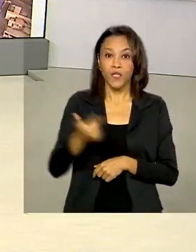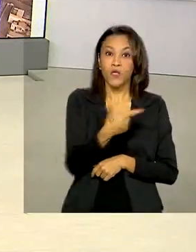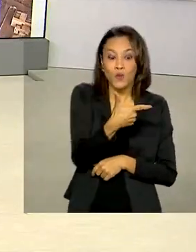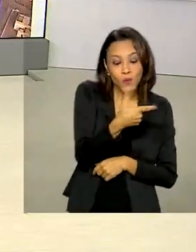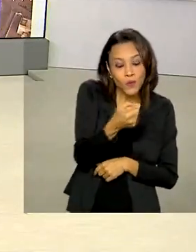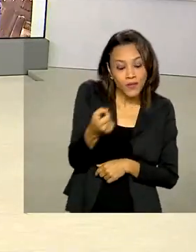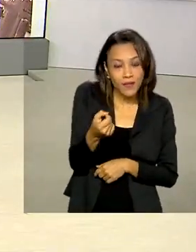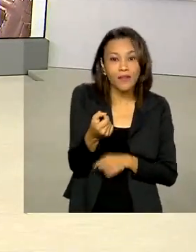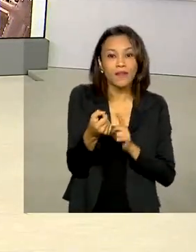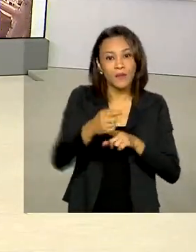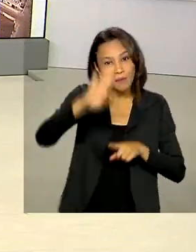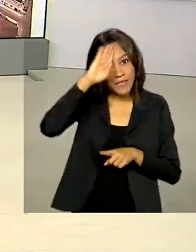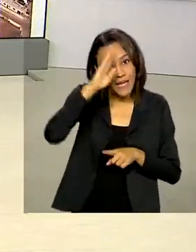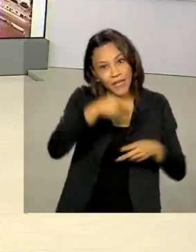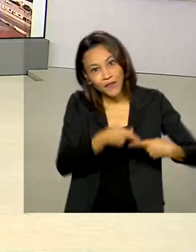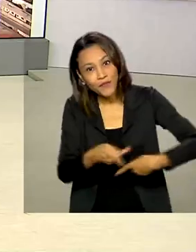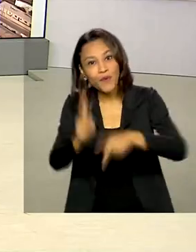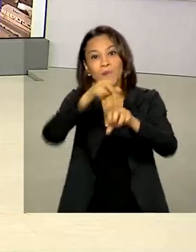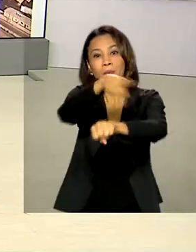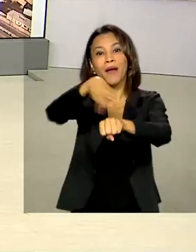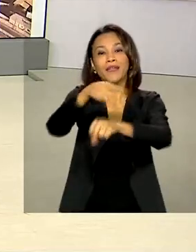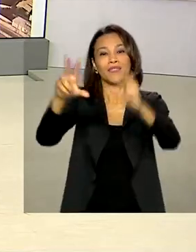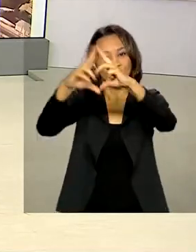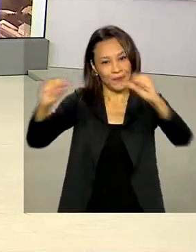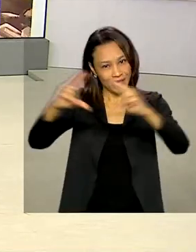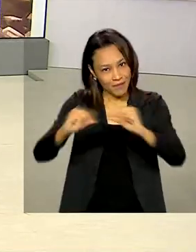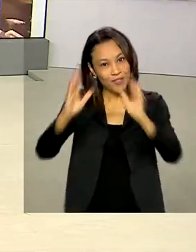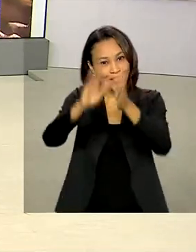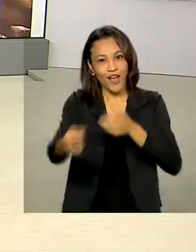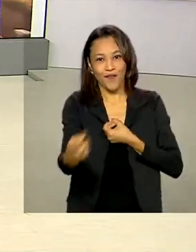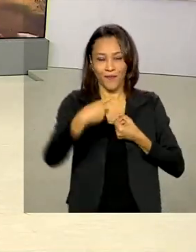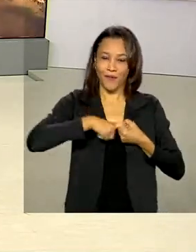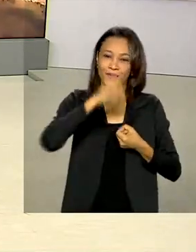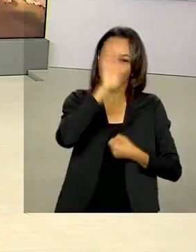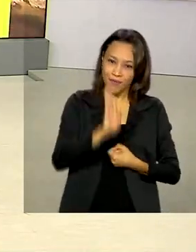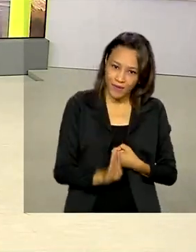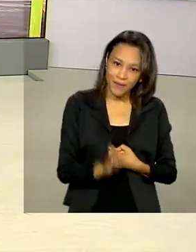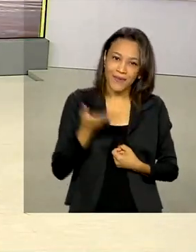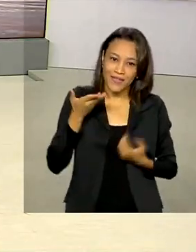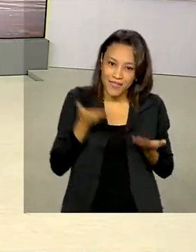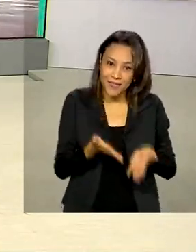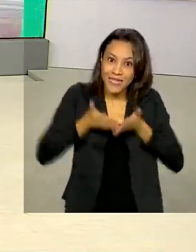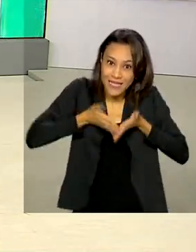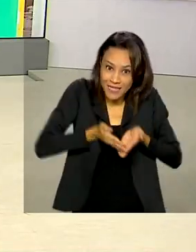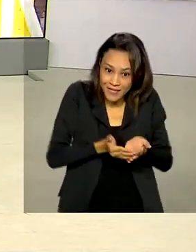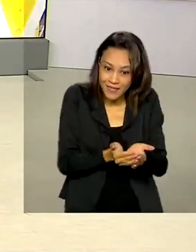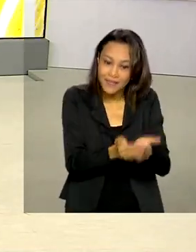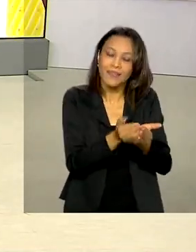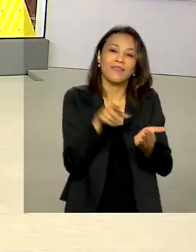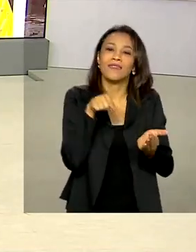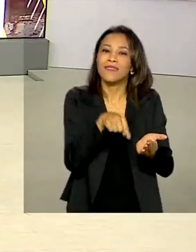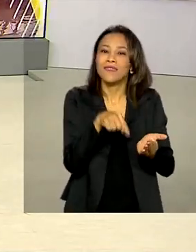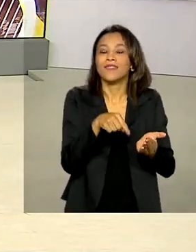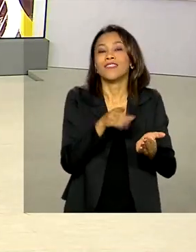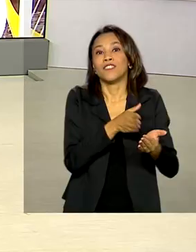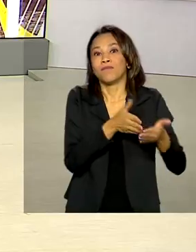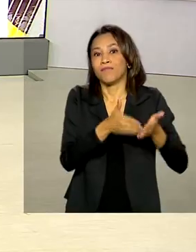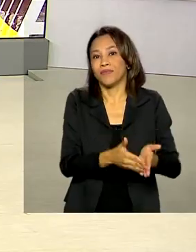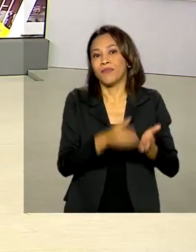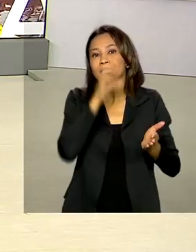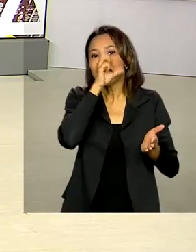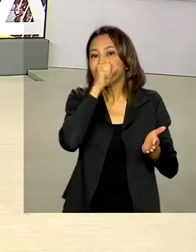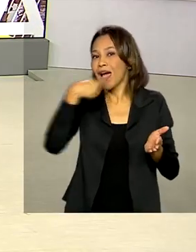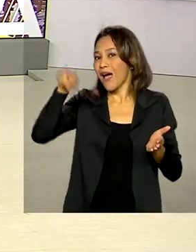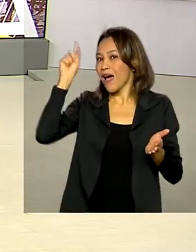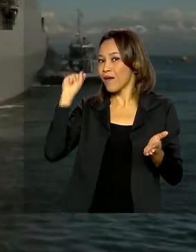estavam em missão de paz no Líbano retornaram ao Brasil. A fragata Independência da Marinha Brasileira aportou no Rio de Janeiro neste